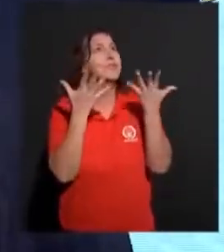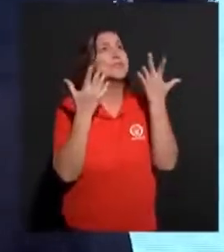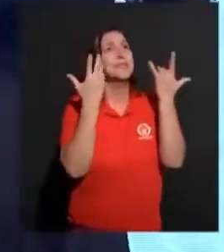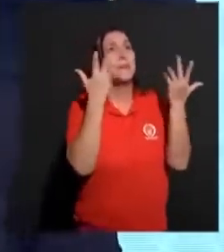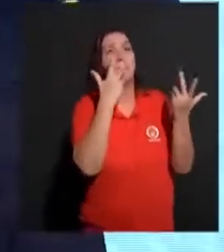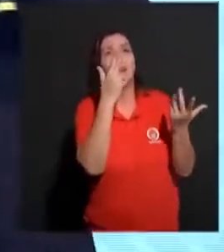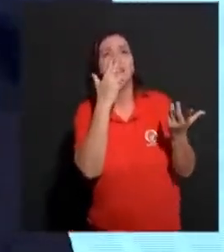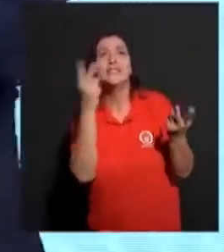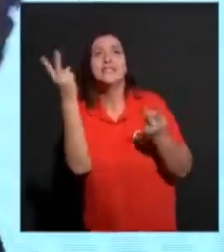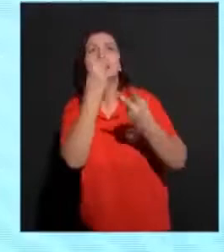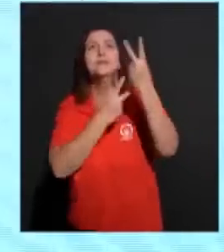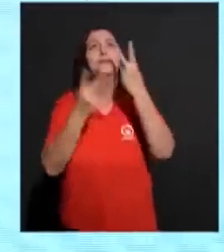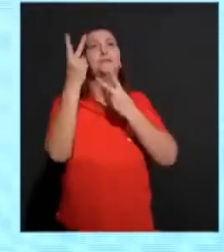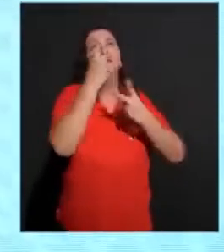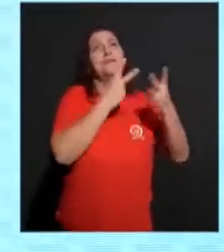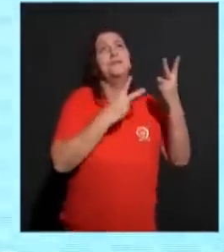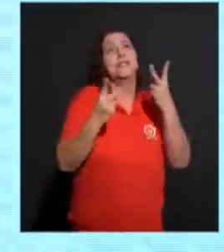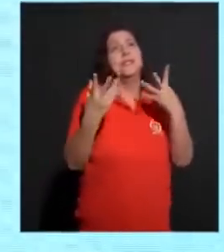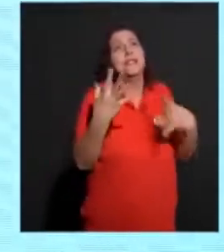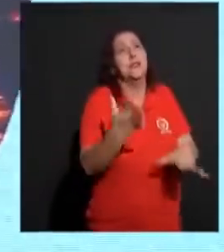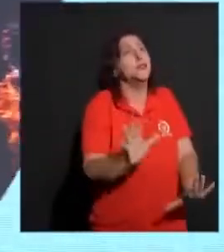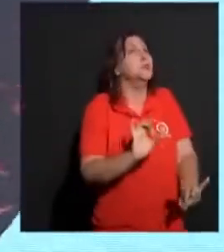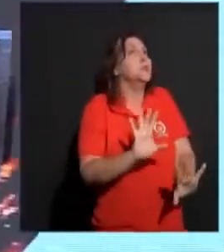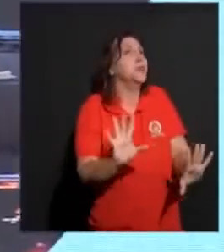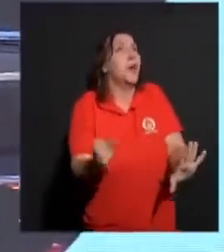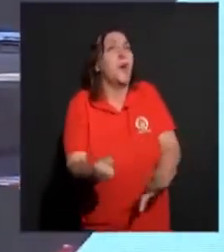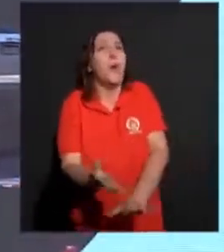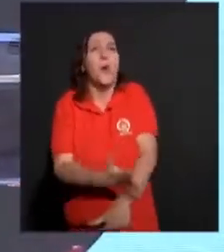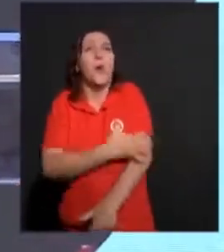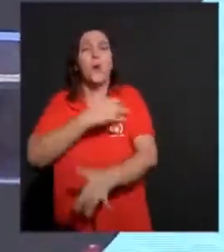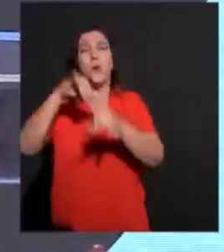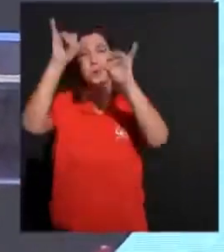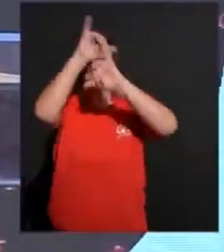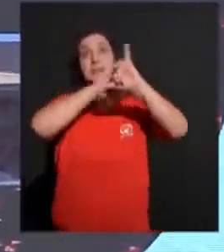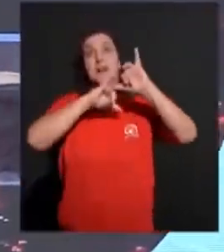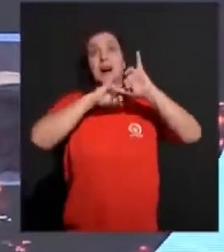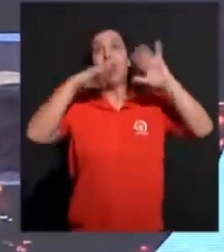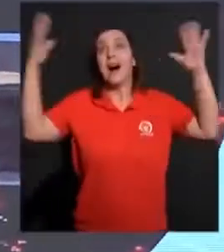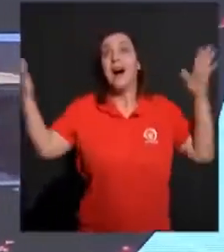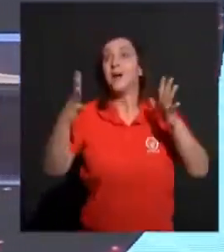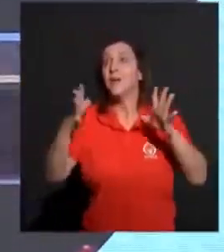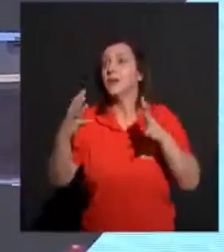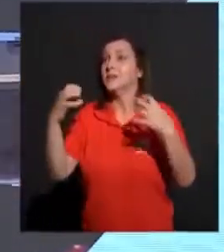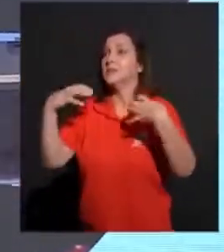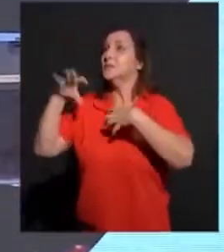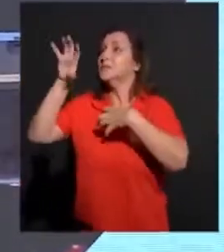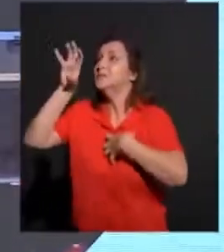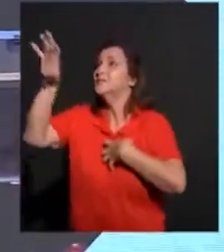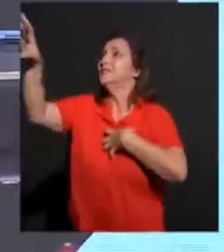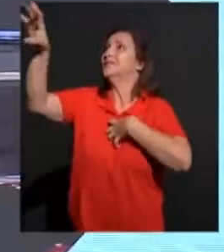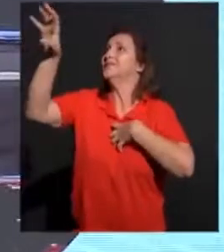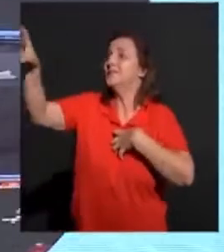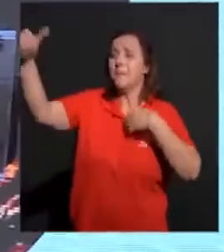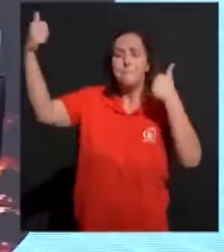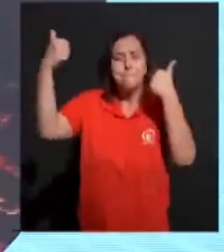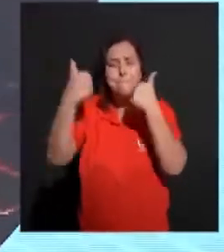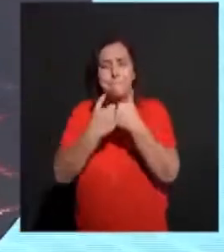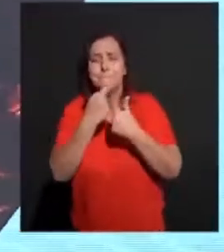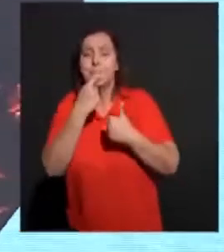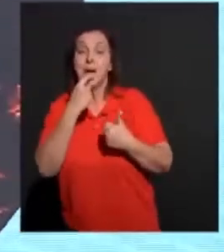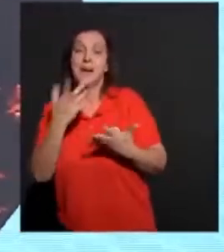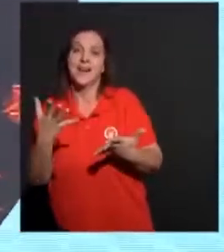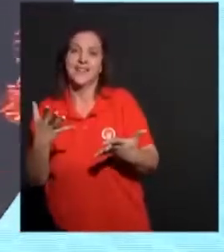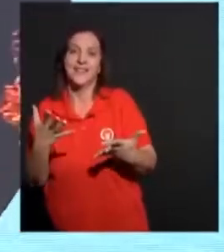vento, como uma sensação. Agora isso está tão presente. Ei meu querido irmão, hoje você está aí na sua casa.